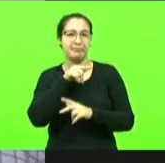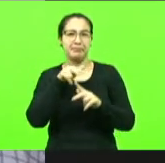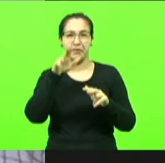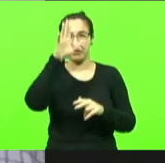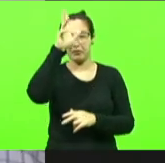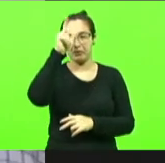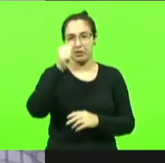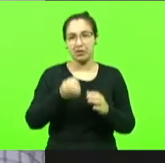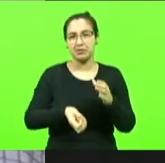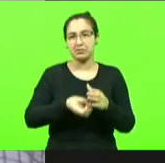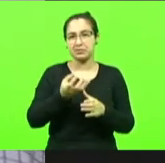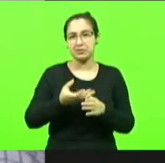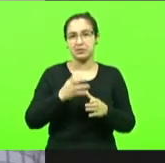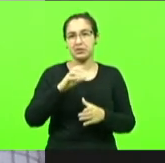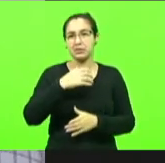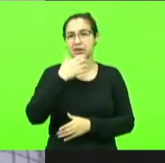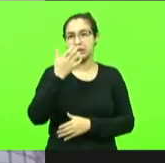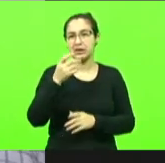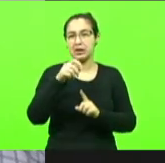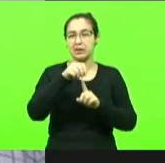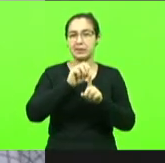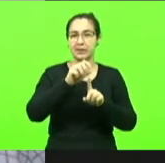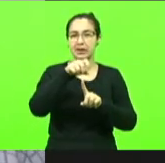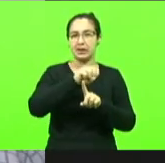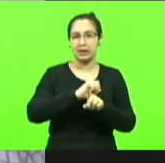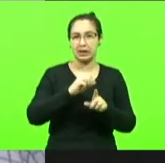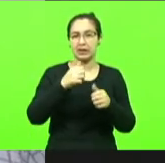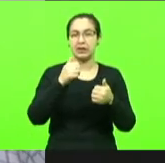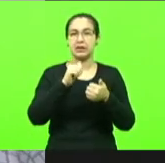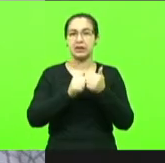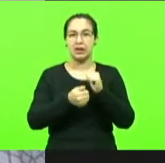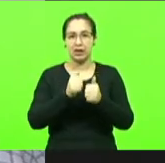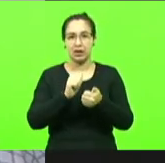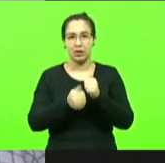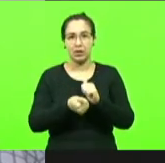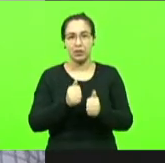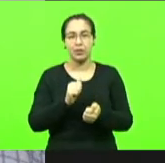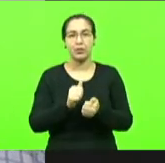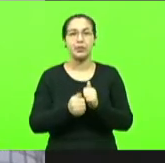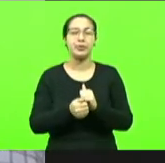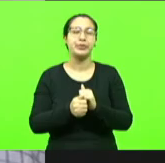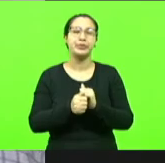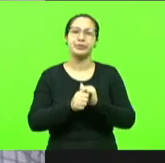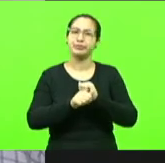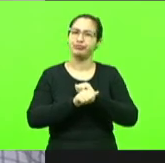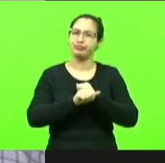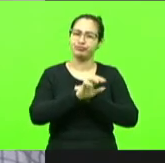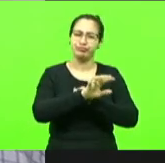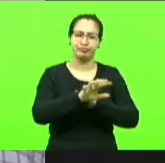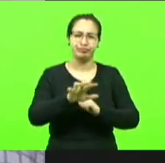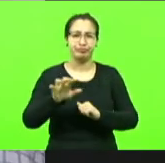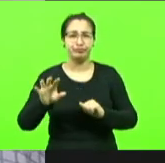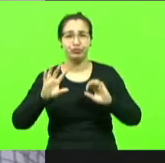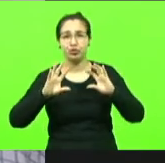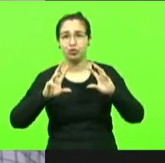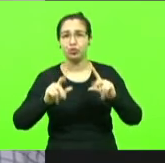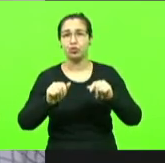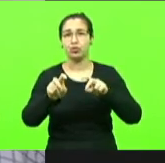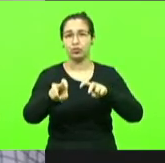maçãs na produção de banana na produção de arroz em todos os setores do